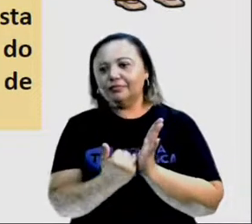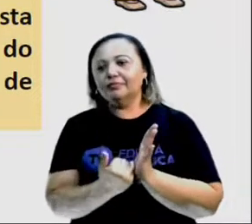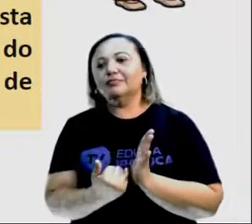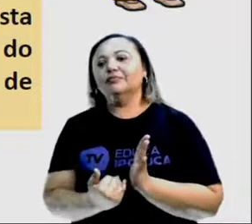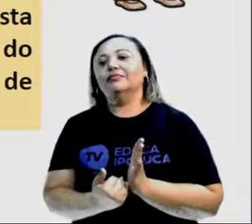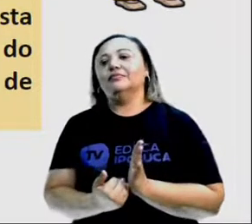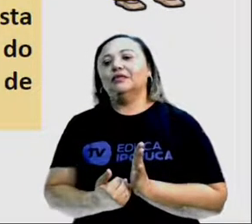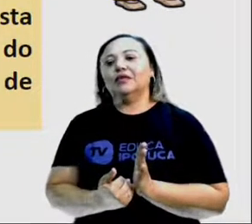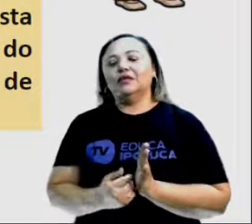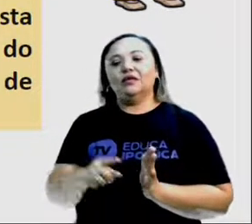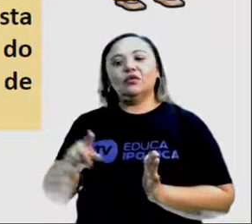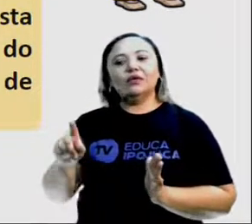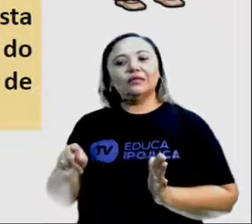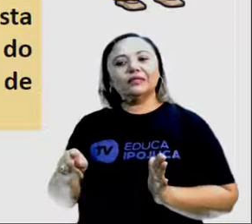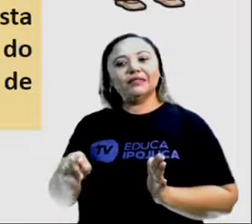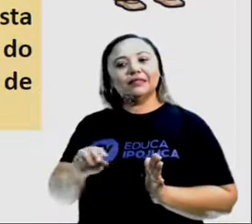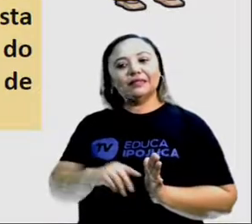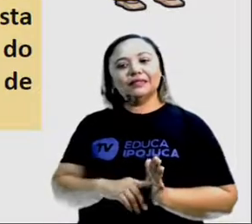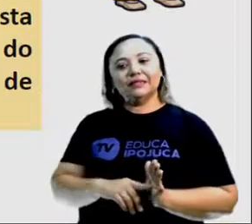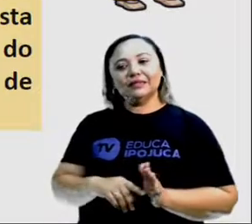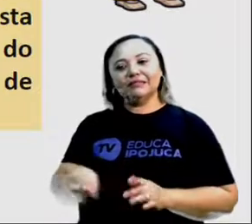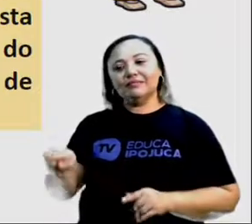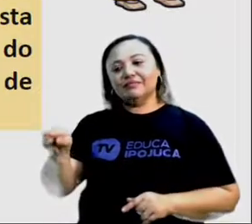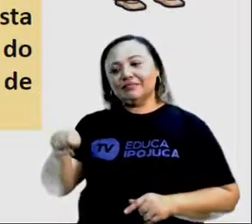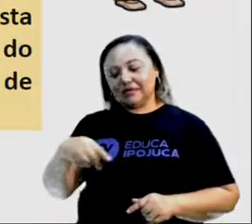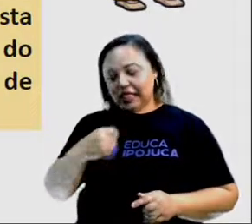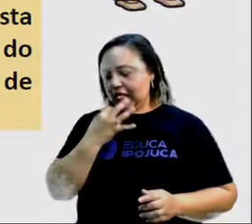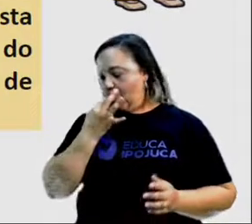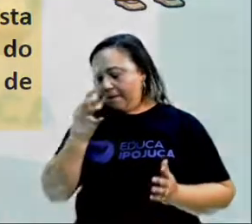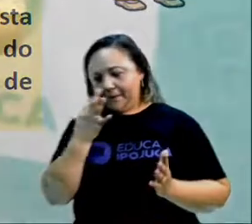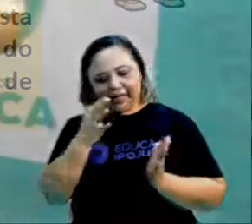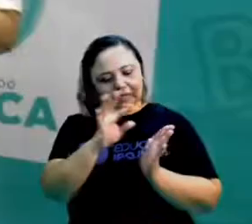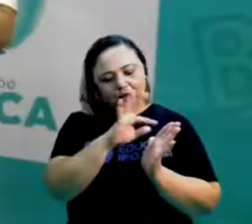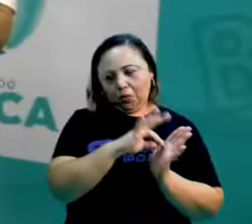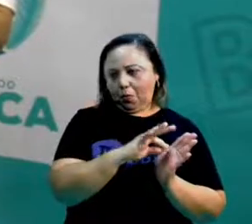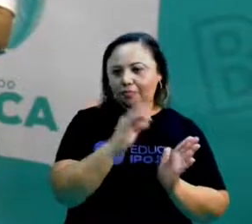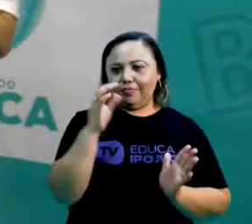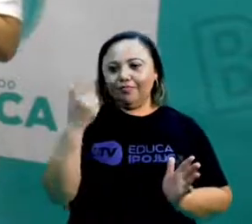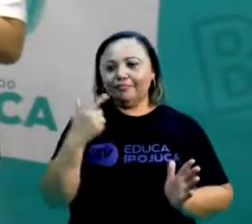imparcial, ou seja, sem a sua opinião.